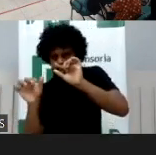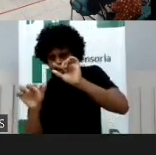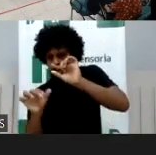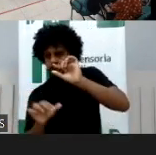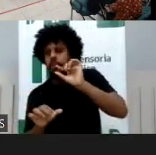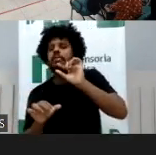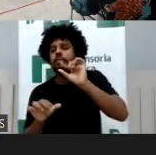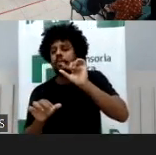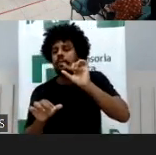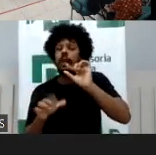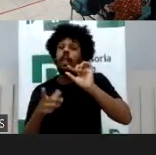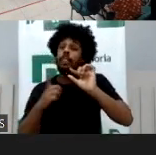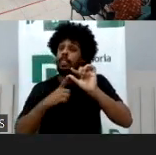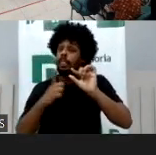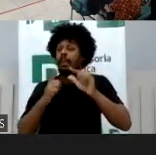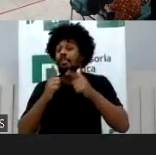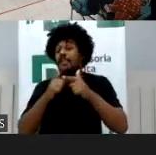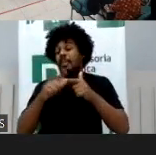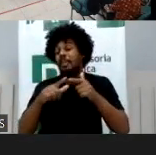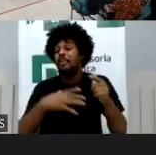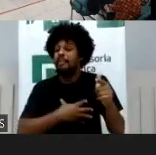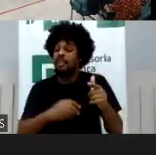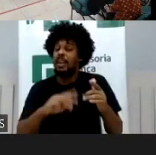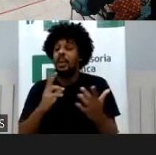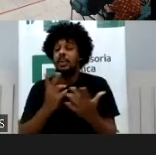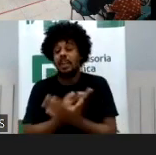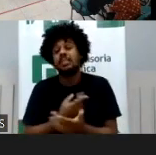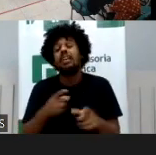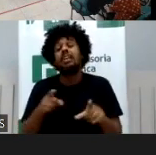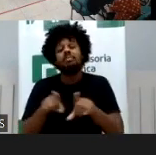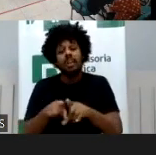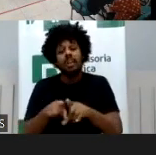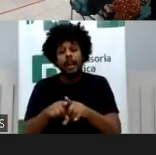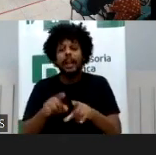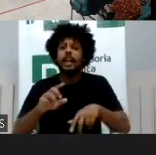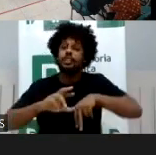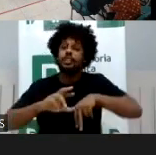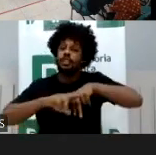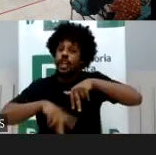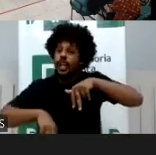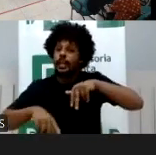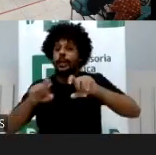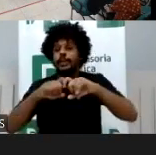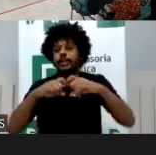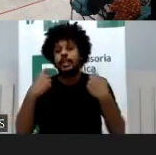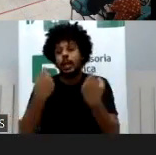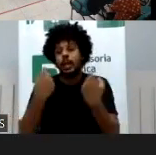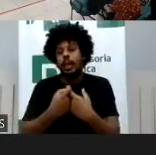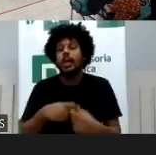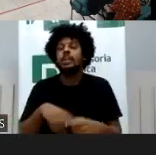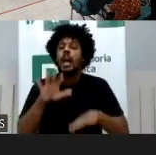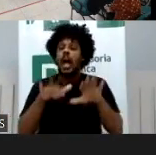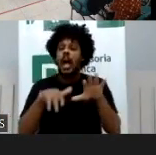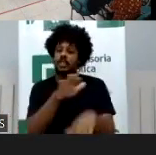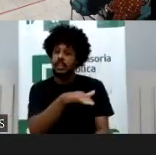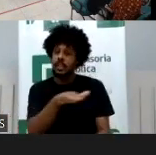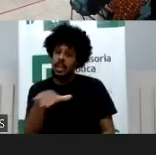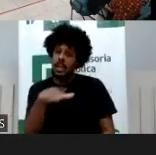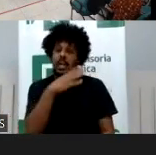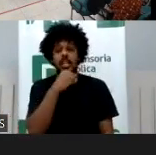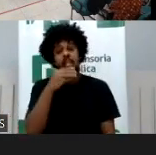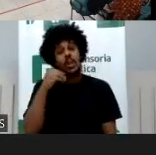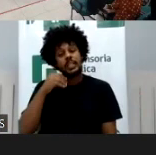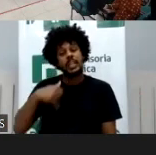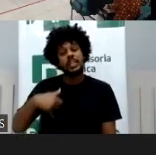até, por exemplo, questões relacionadas a gênero e sexualidade, em que muitas crianças, principalmente adolescentes, a partir de uma certa